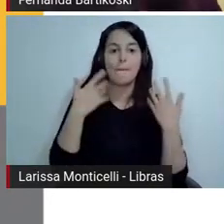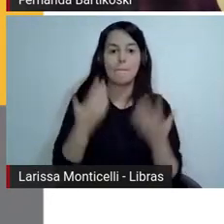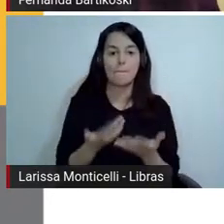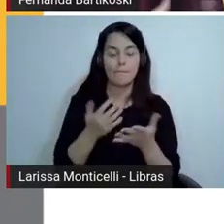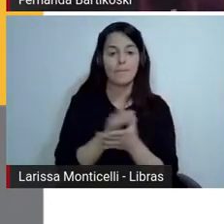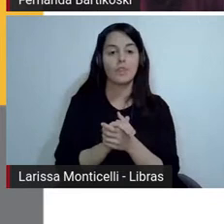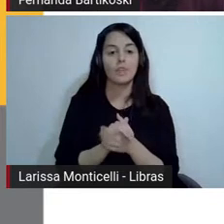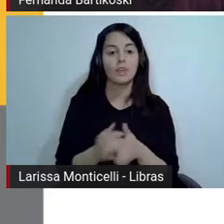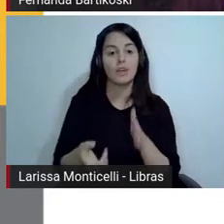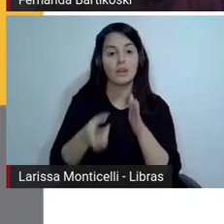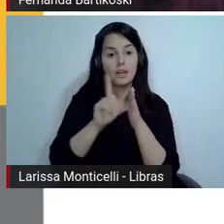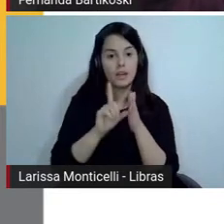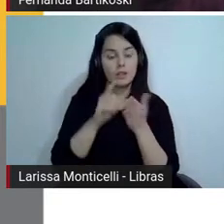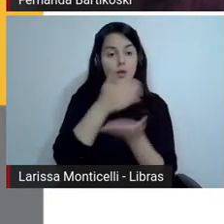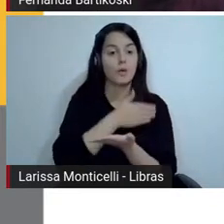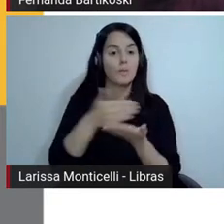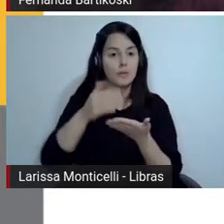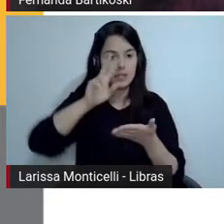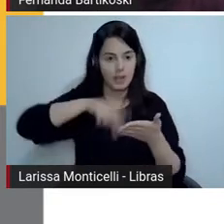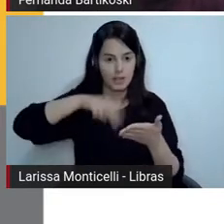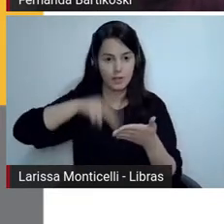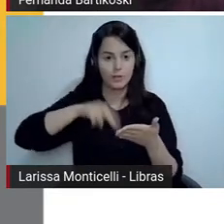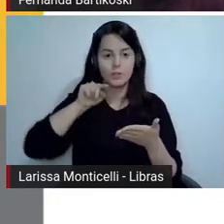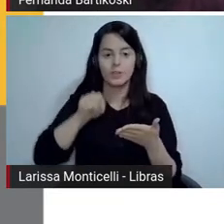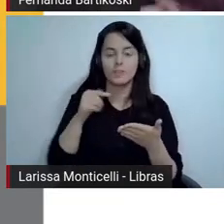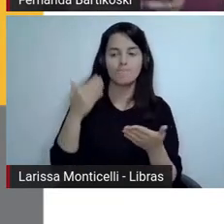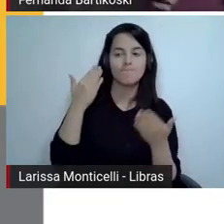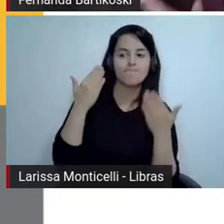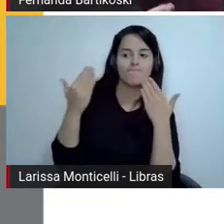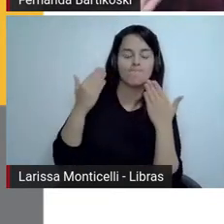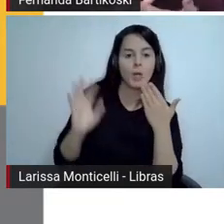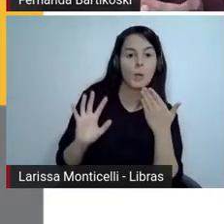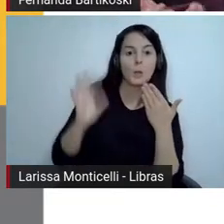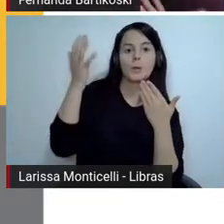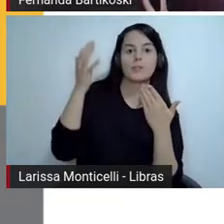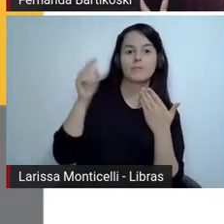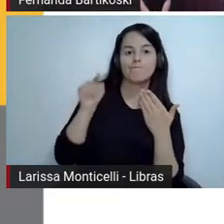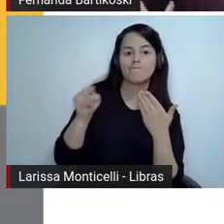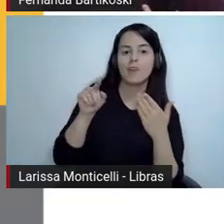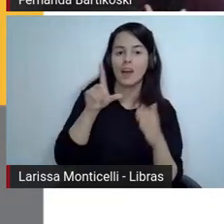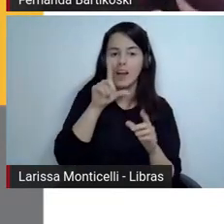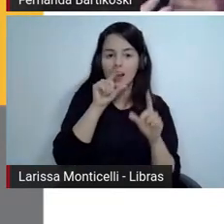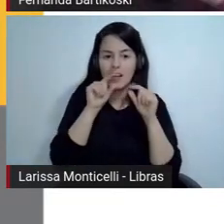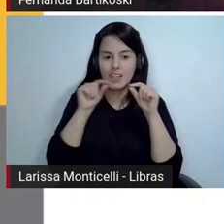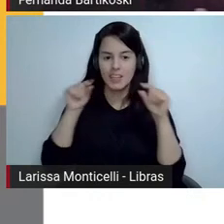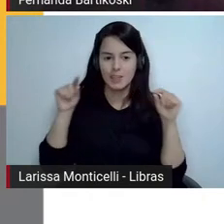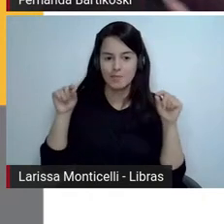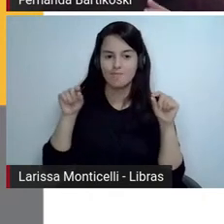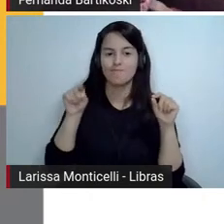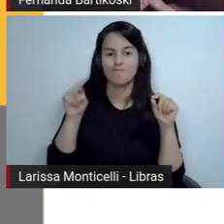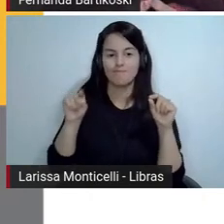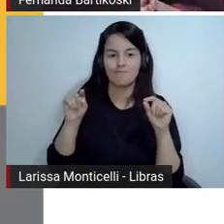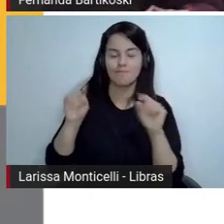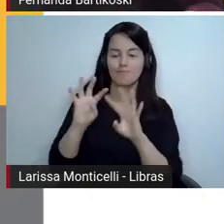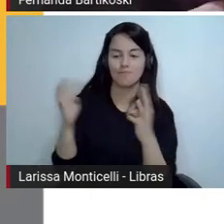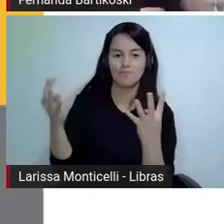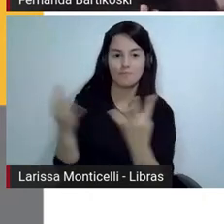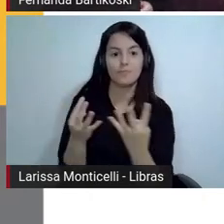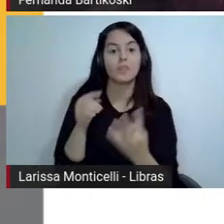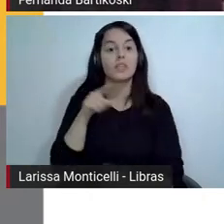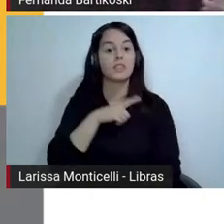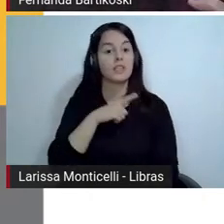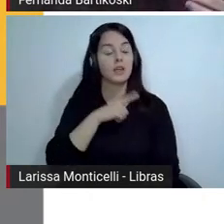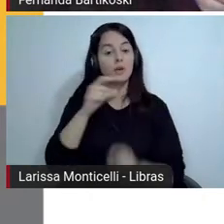antes da leitura do incrível enigma do galinheiro a gente propôs uma atividade de sondagem que a gente chama também de pré-leitura